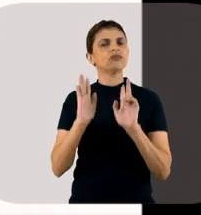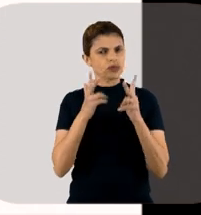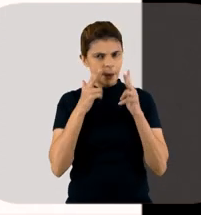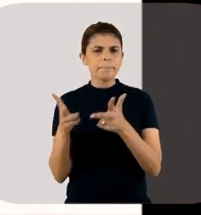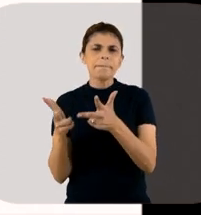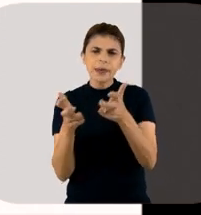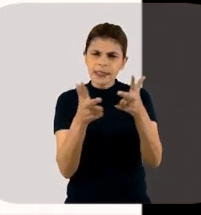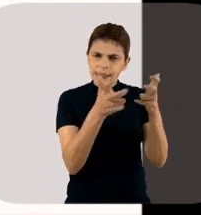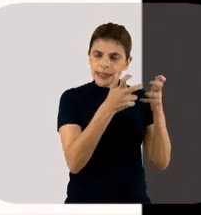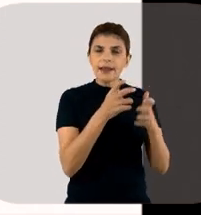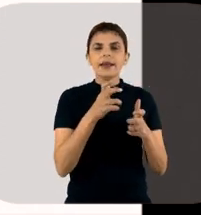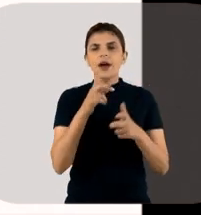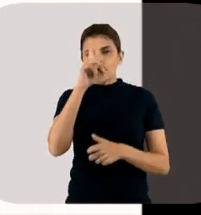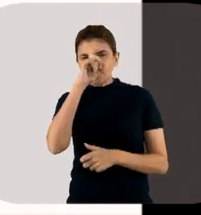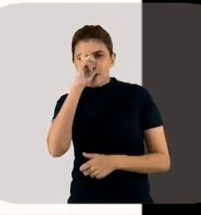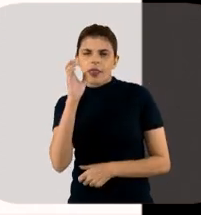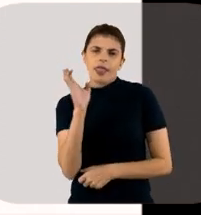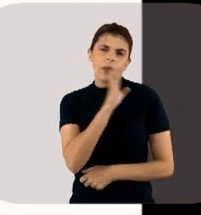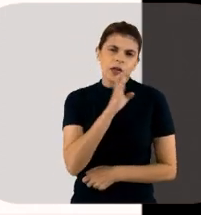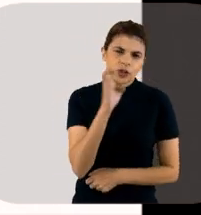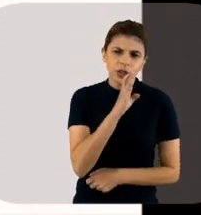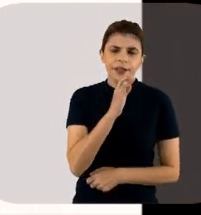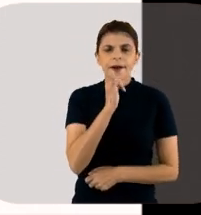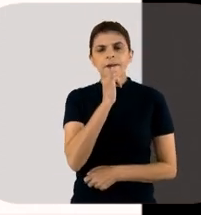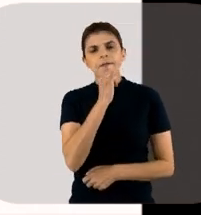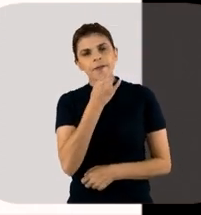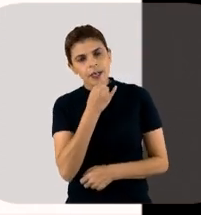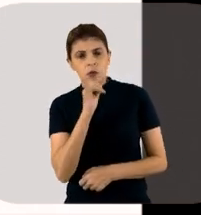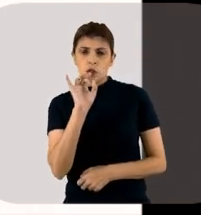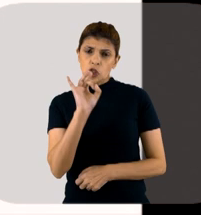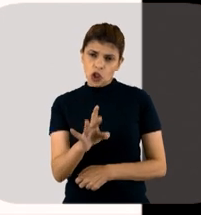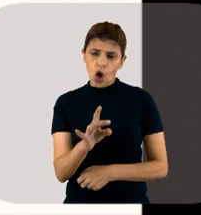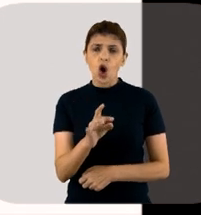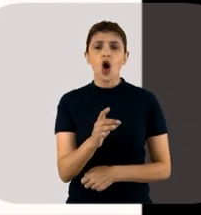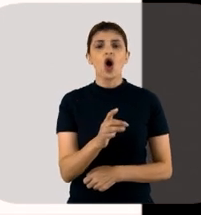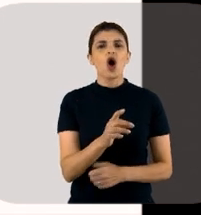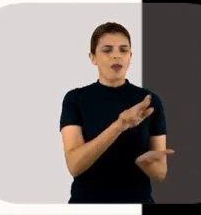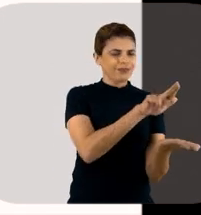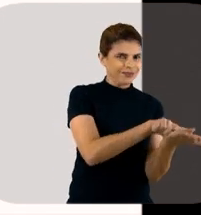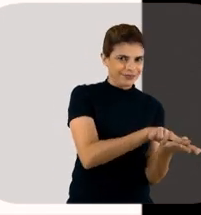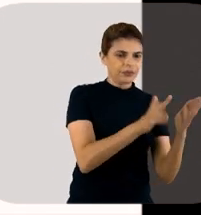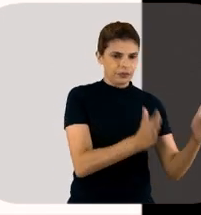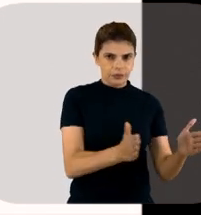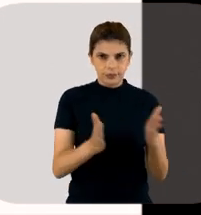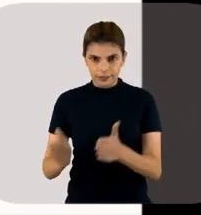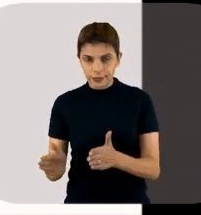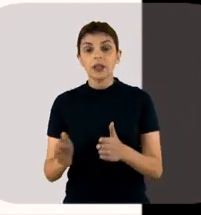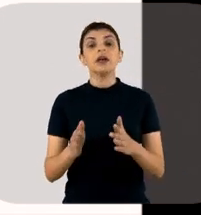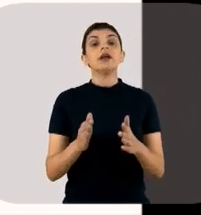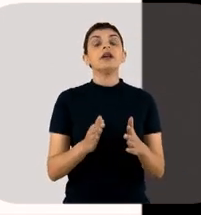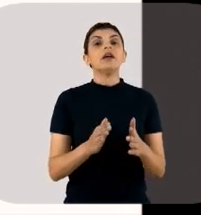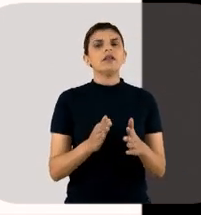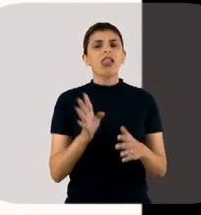A gente percebe que, nas emergências, infelizmente, muitas vezes, não só nas emergências e enfermarias, isso